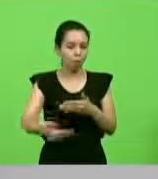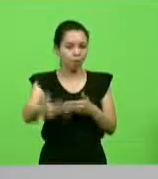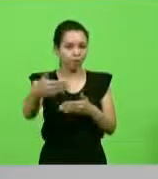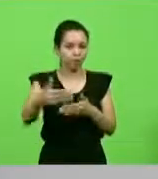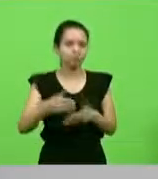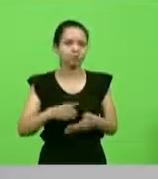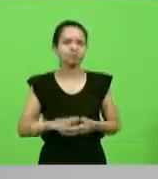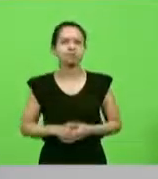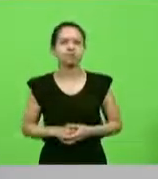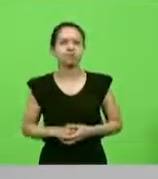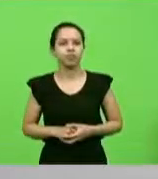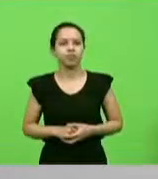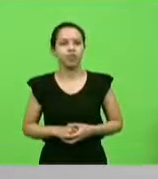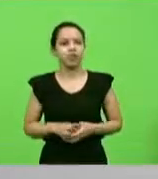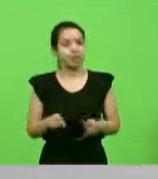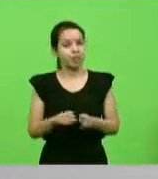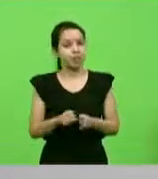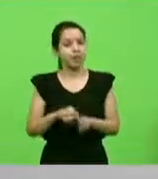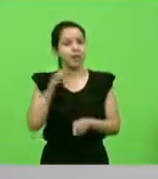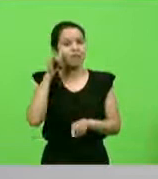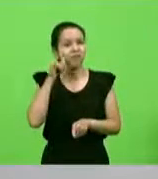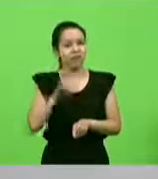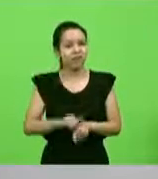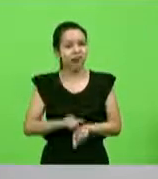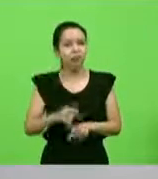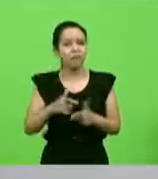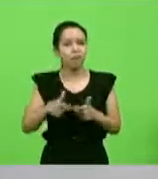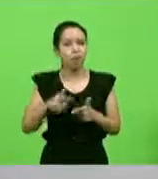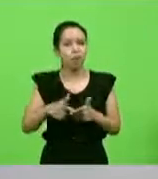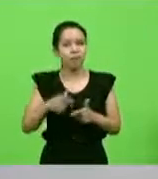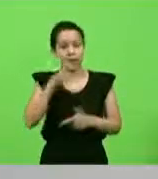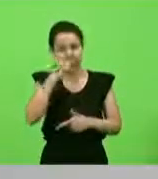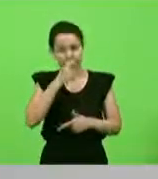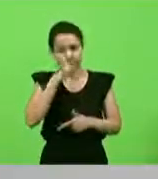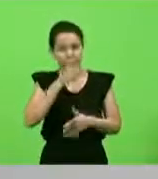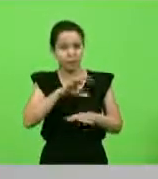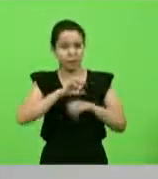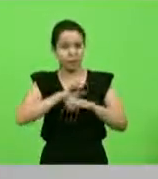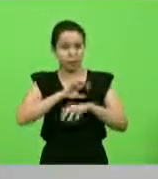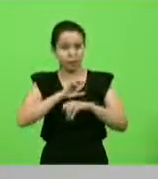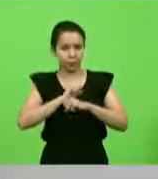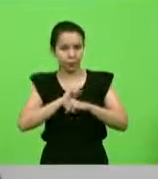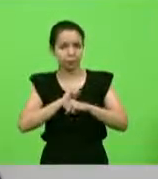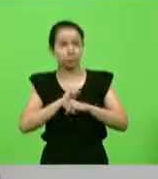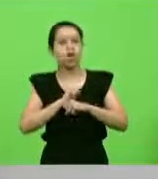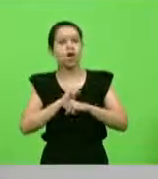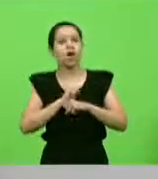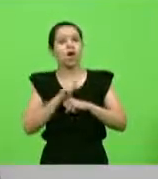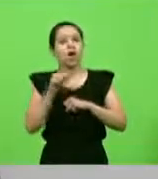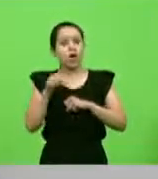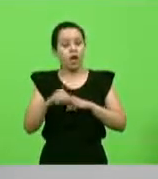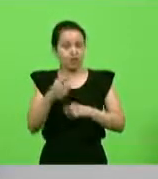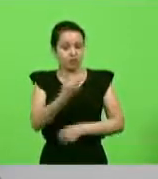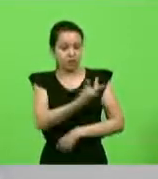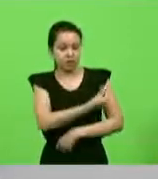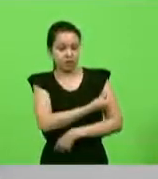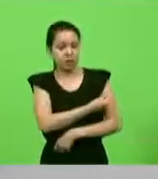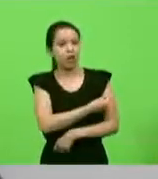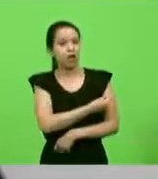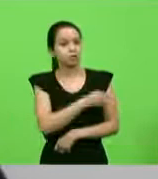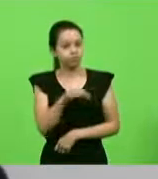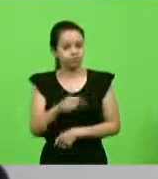evitar complicações decorrentes da gripe causada pelo vírus, a vacinação nesse ano ganha outra